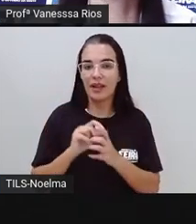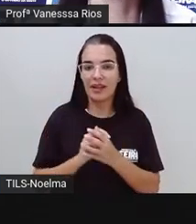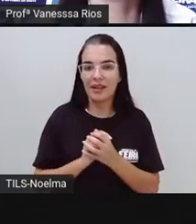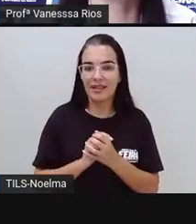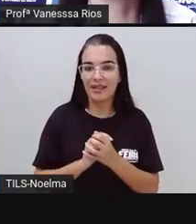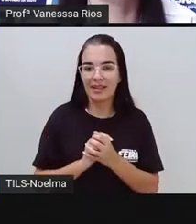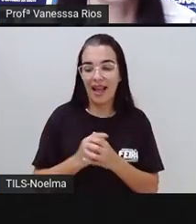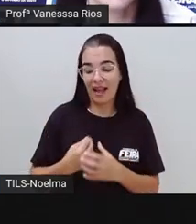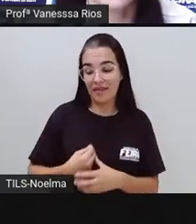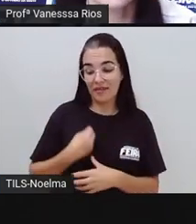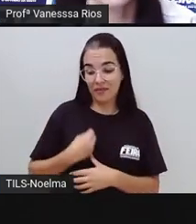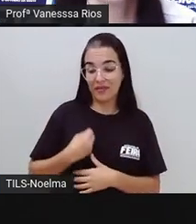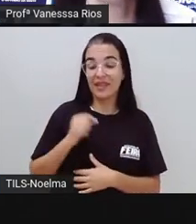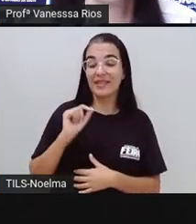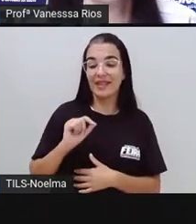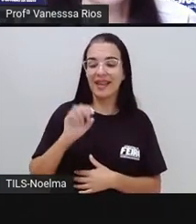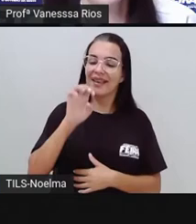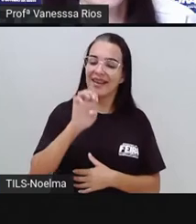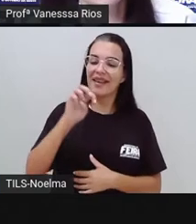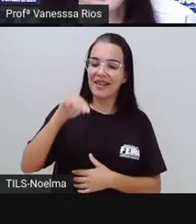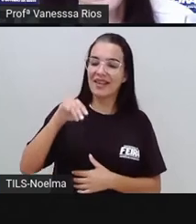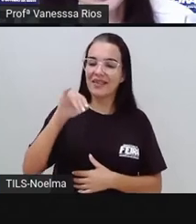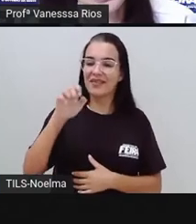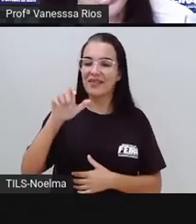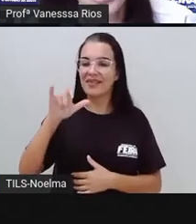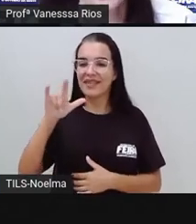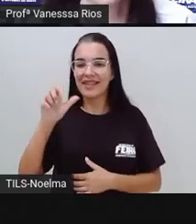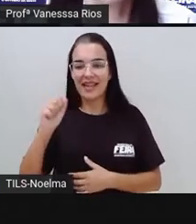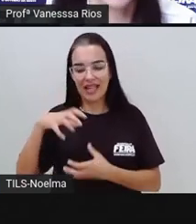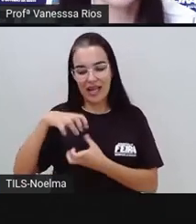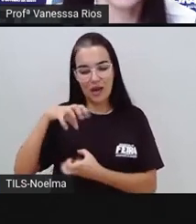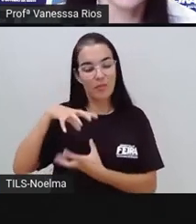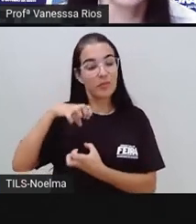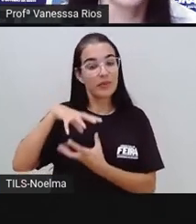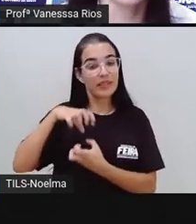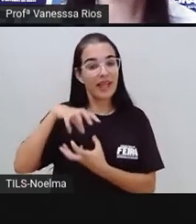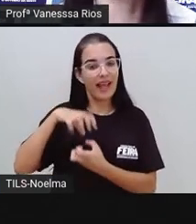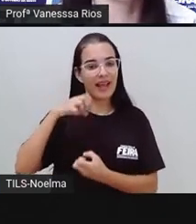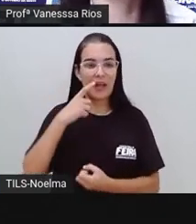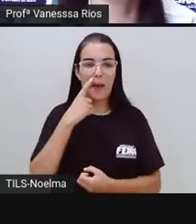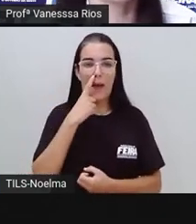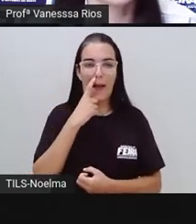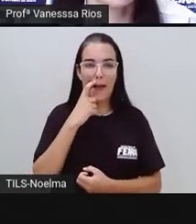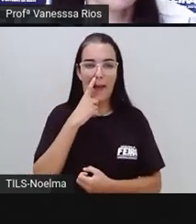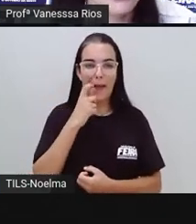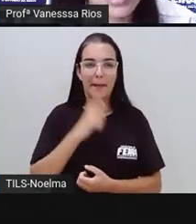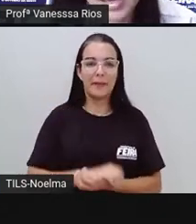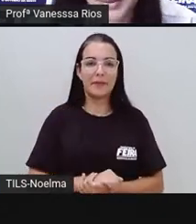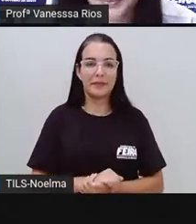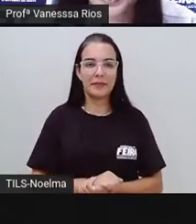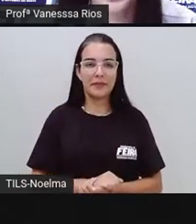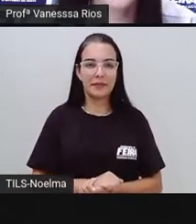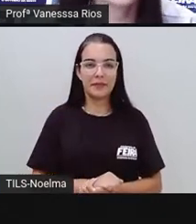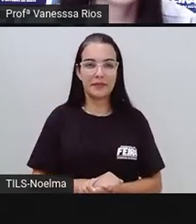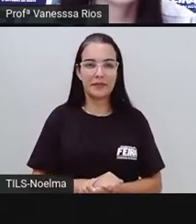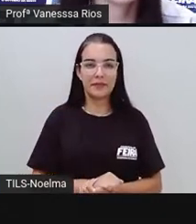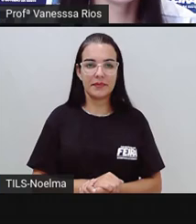narração da vida aí de um determinado personagem, que no caso aí do texto é a Emília.